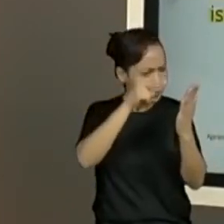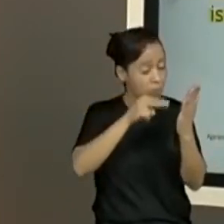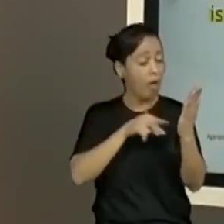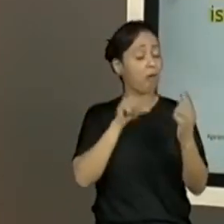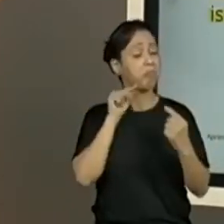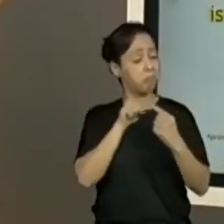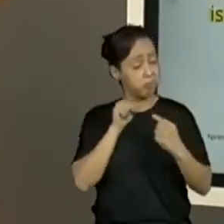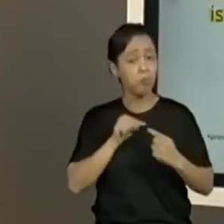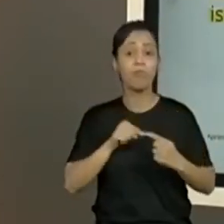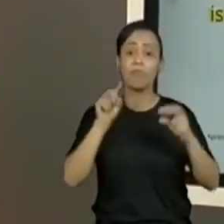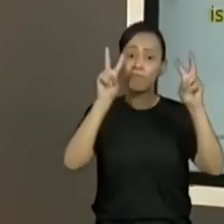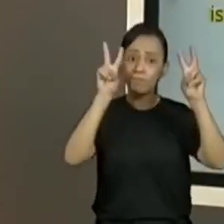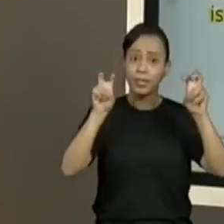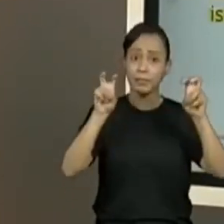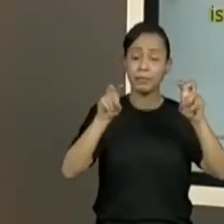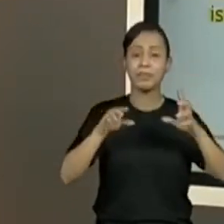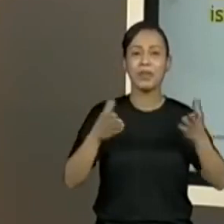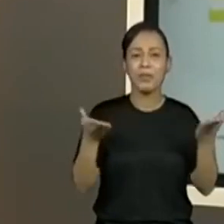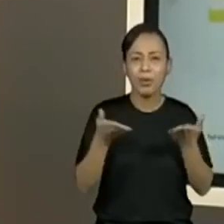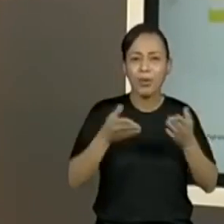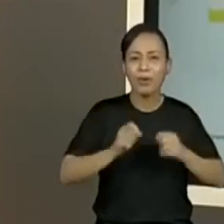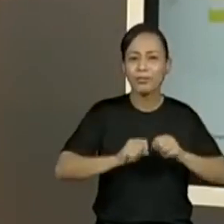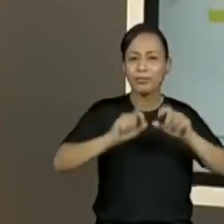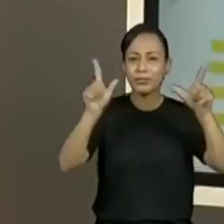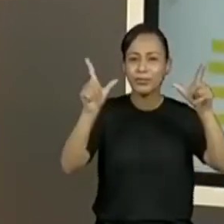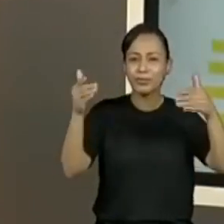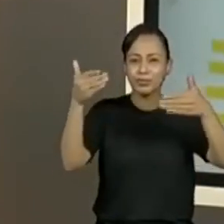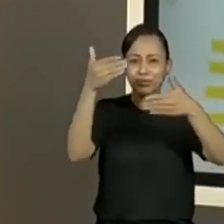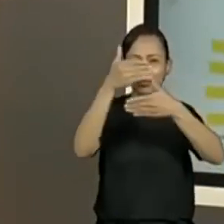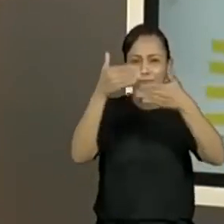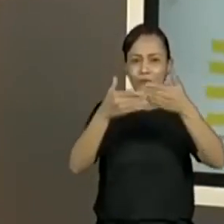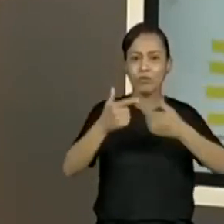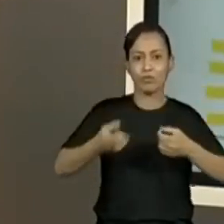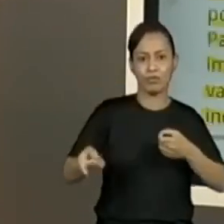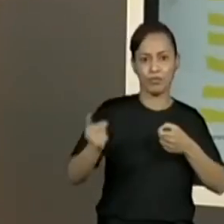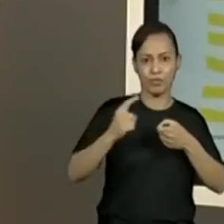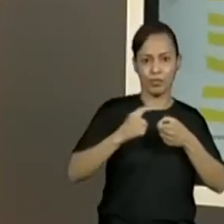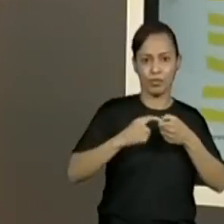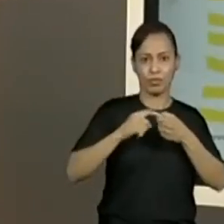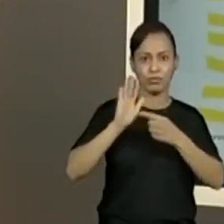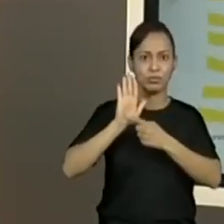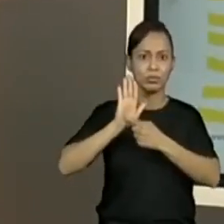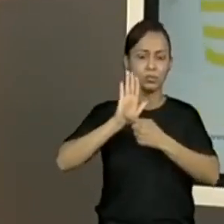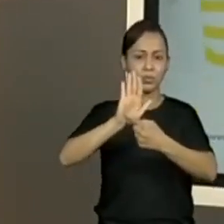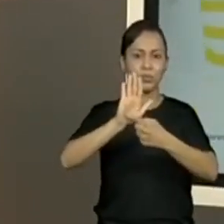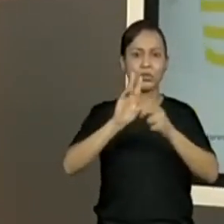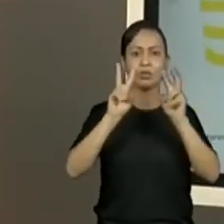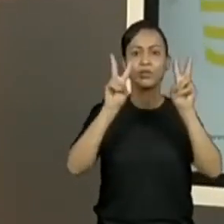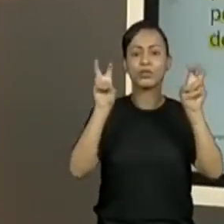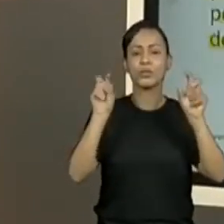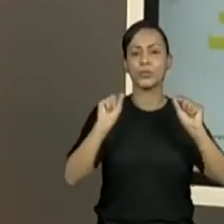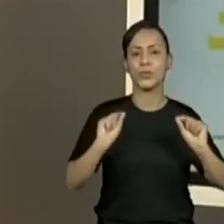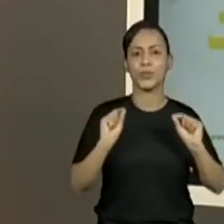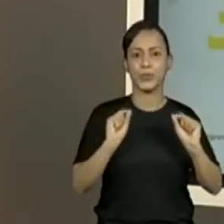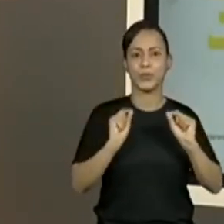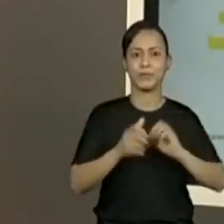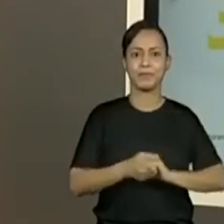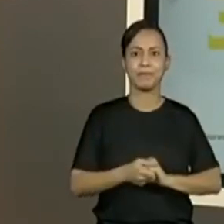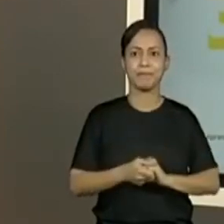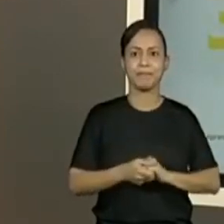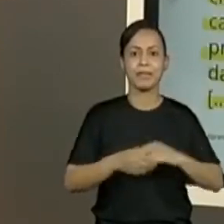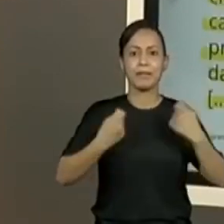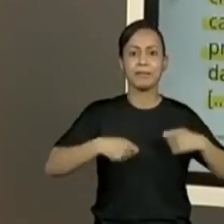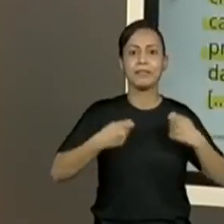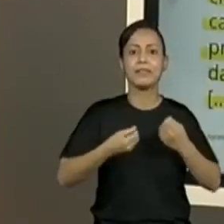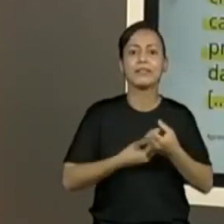Por isso, eu vou voltar até um pouquinho mais para vocês lembrarem qual que era o título, porque a gente vai precisar dessa